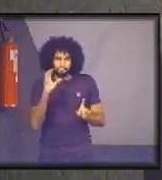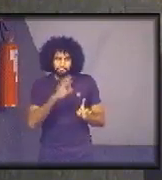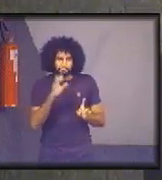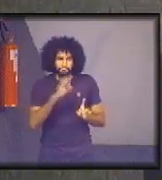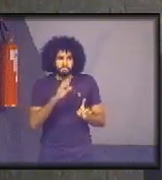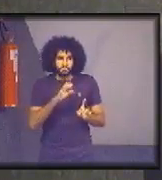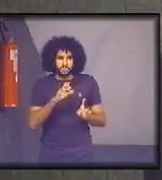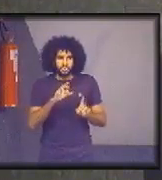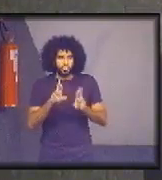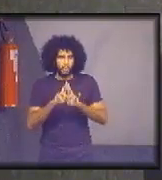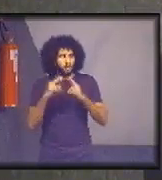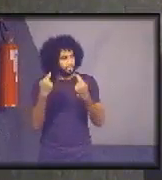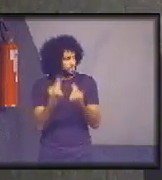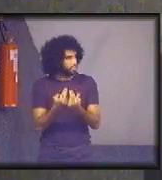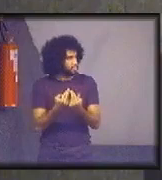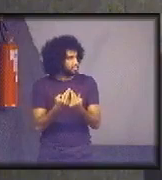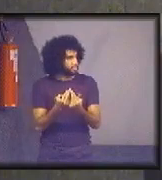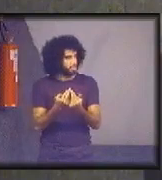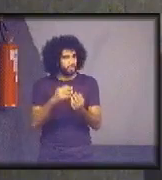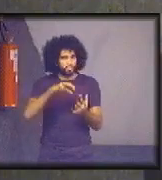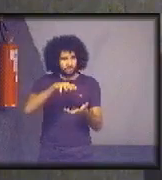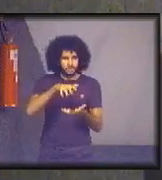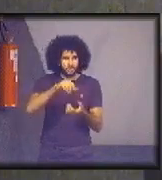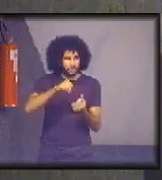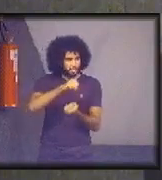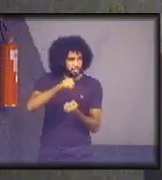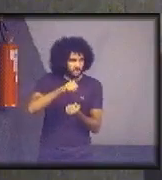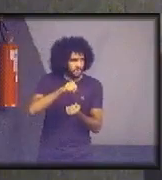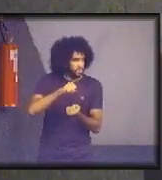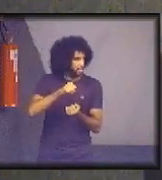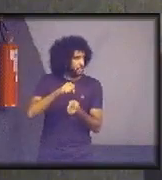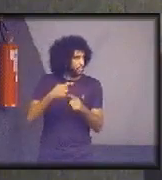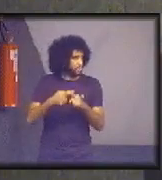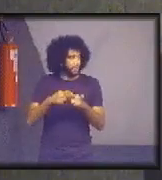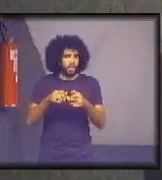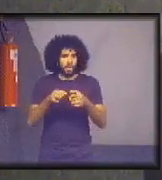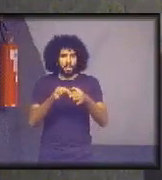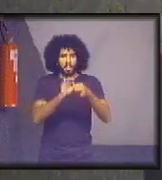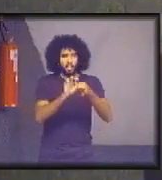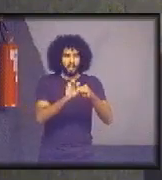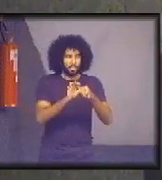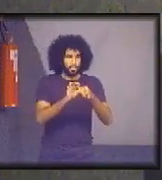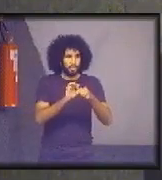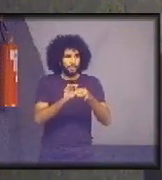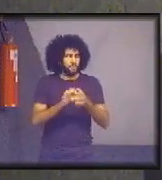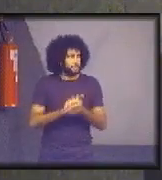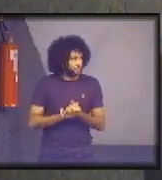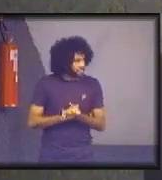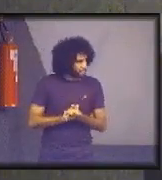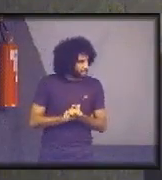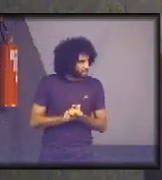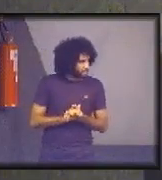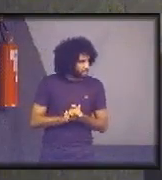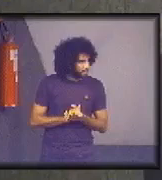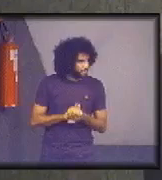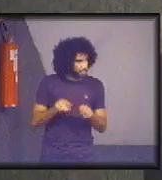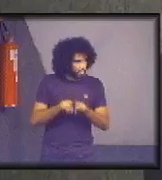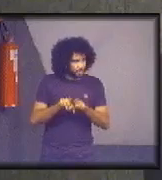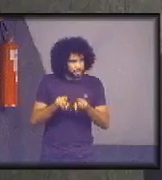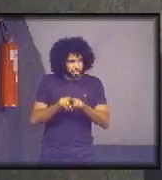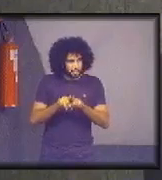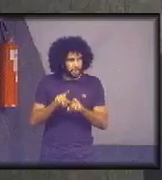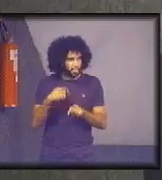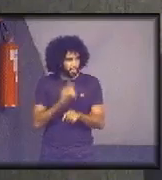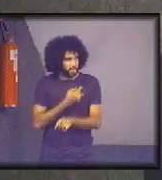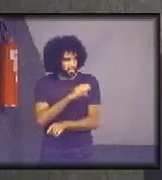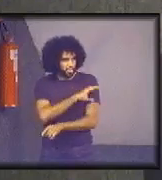de sustentabilidade, que ela fica vinculada à Coordenadoria de Planejamento Estratégico, e hoje, que também é a presença da nossa coordenadora,